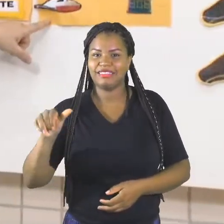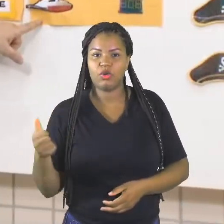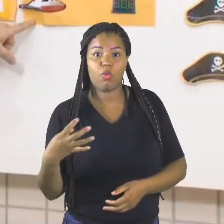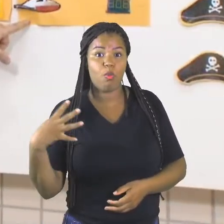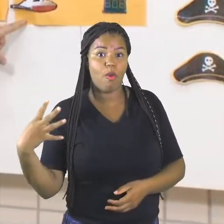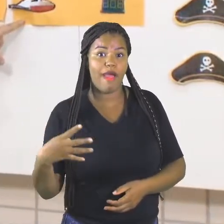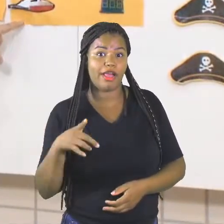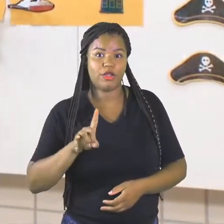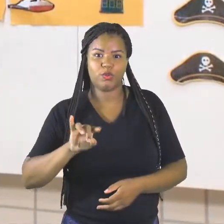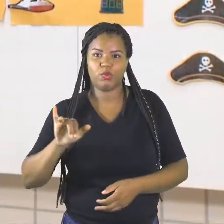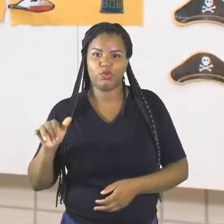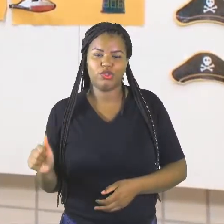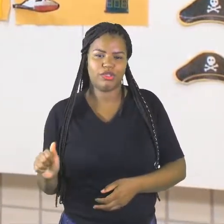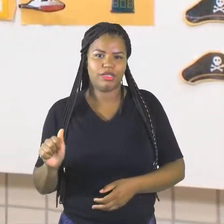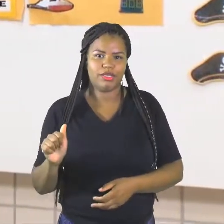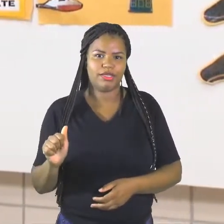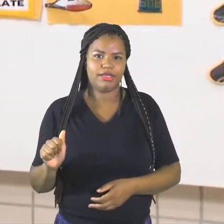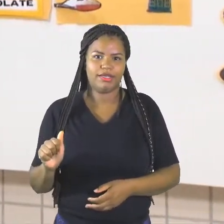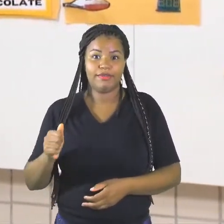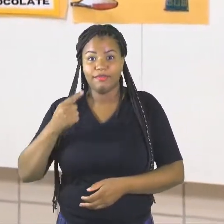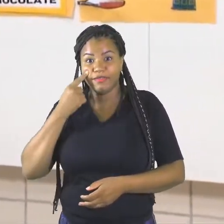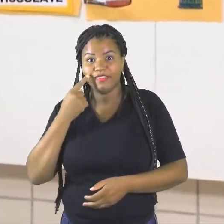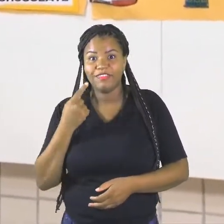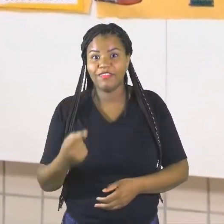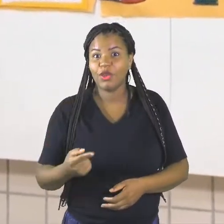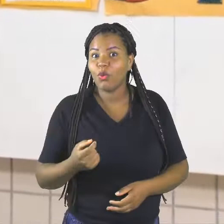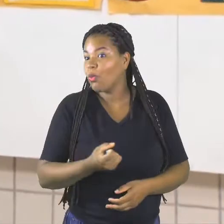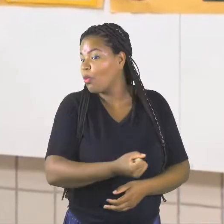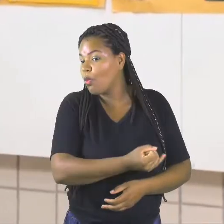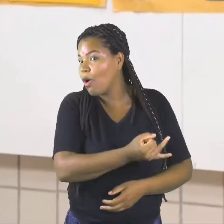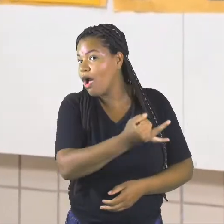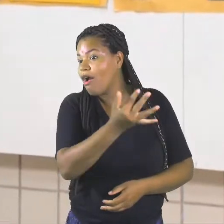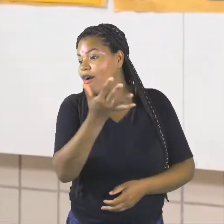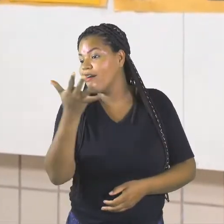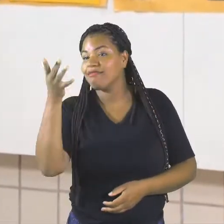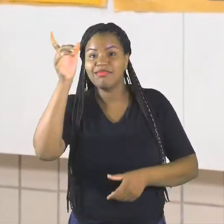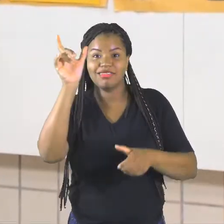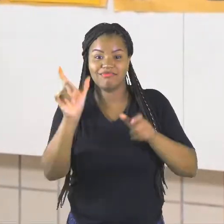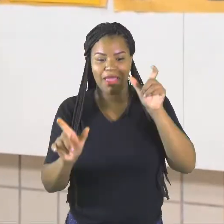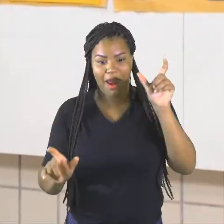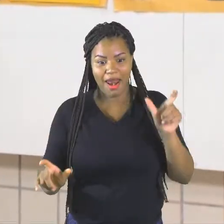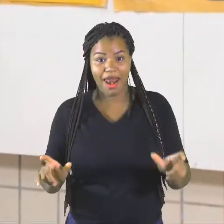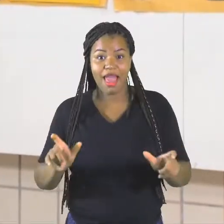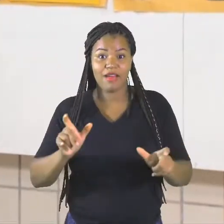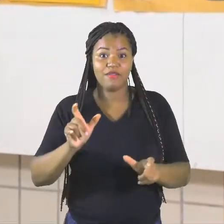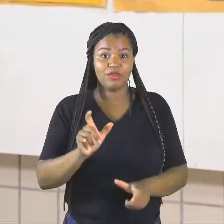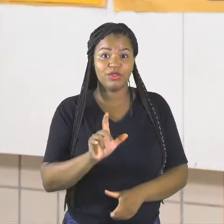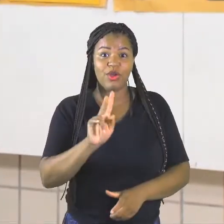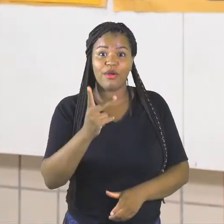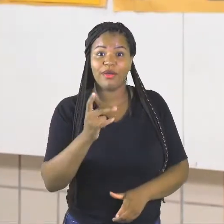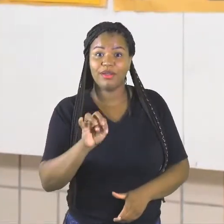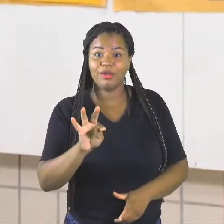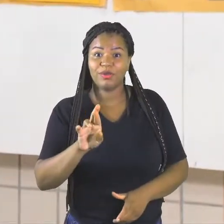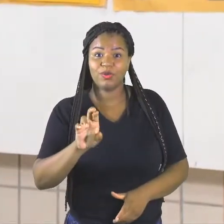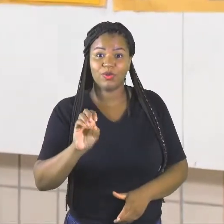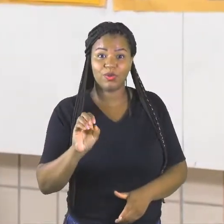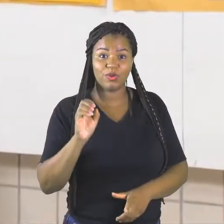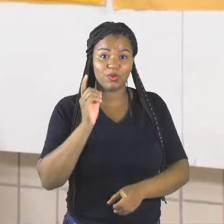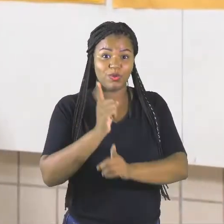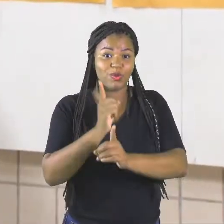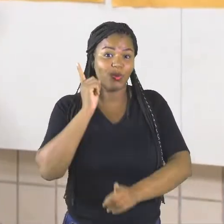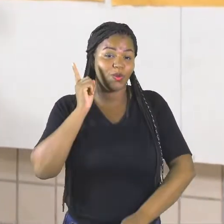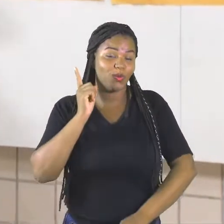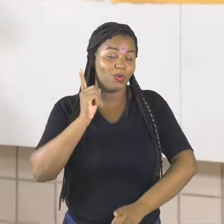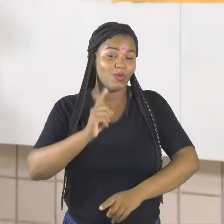quarto dia. Veja quantas palavras, gente, o Eito encontrou. Vamos voltar lá no